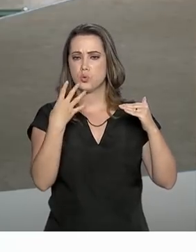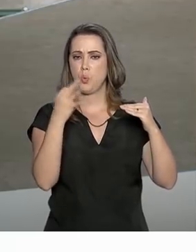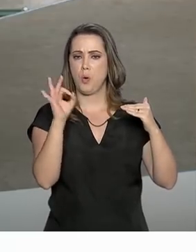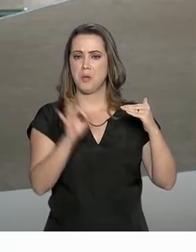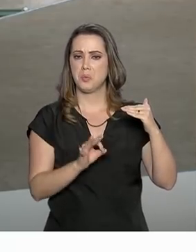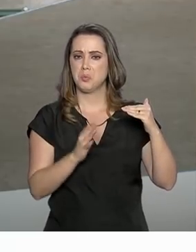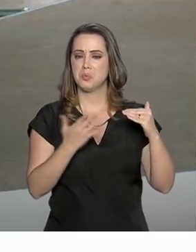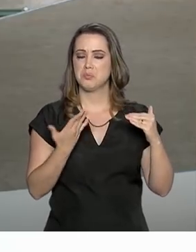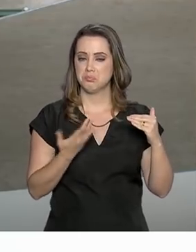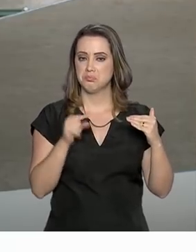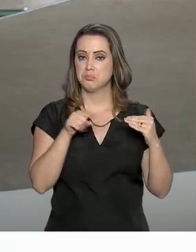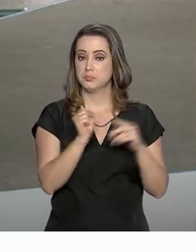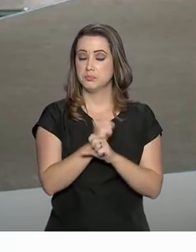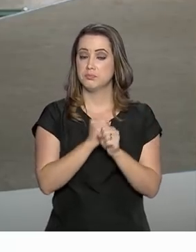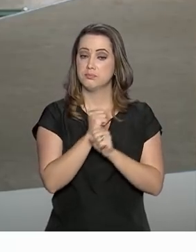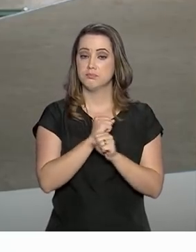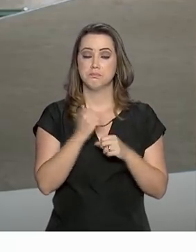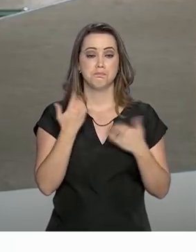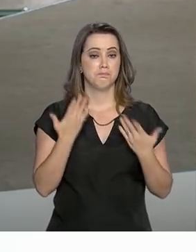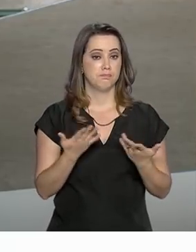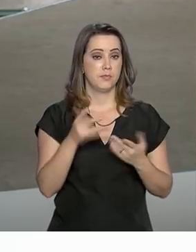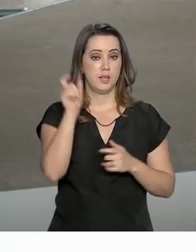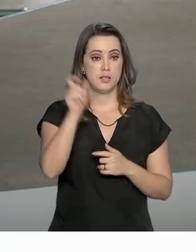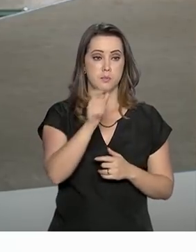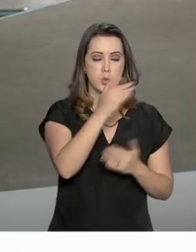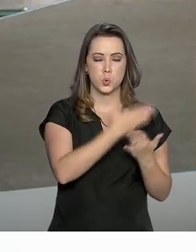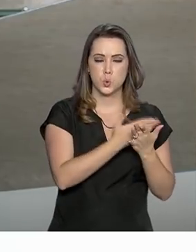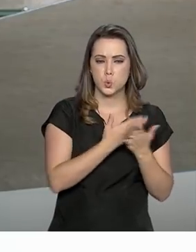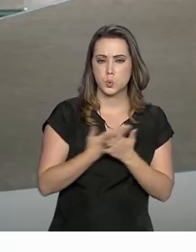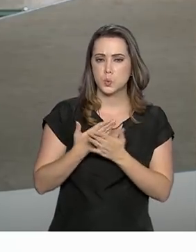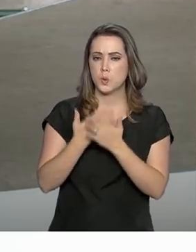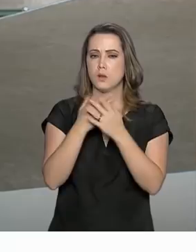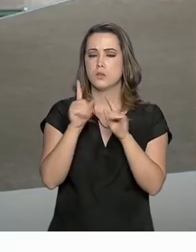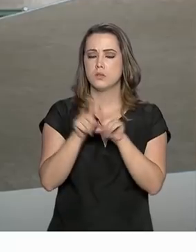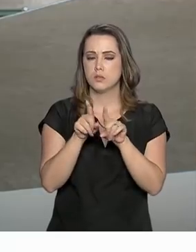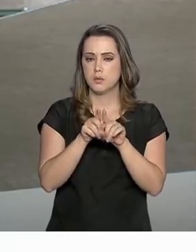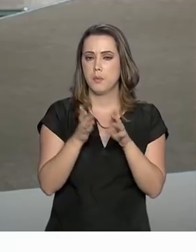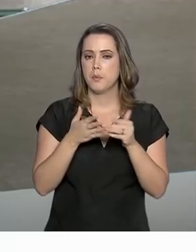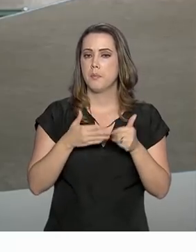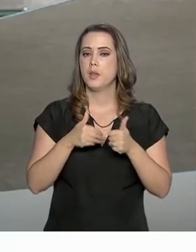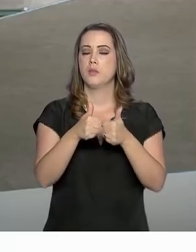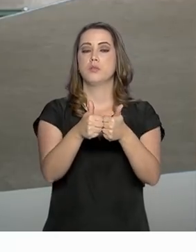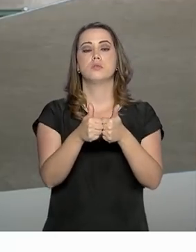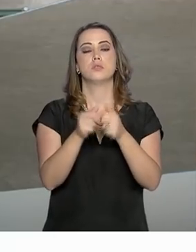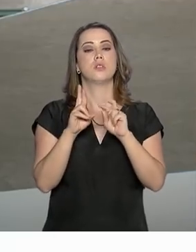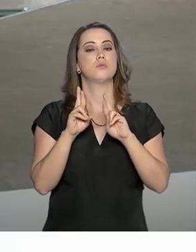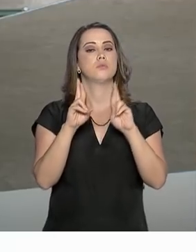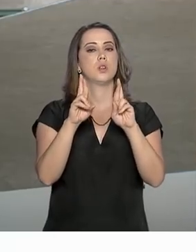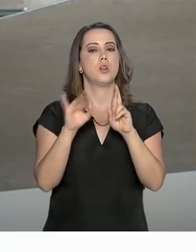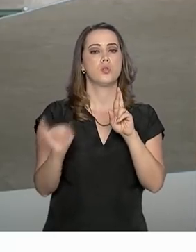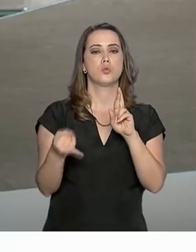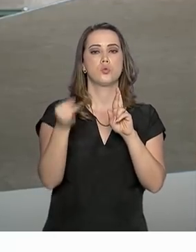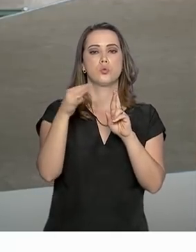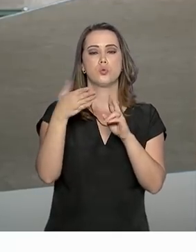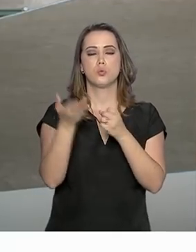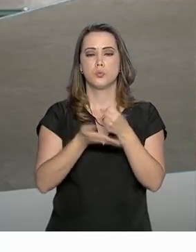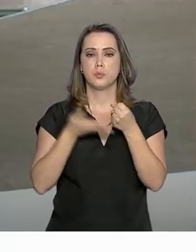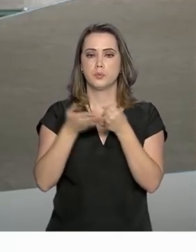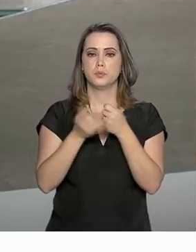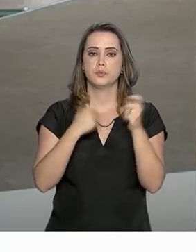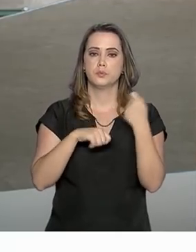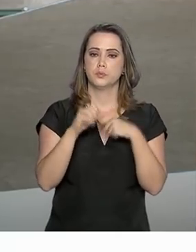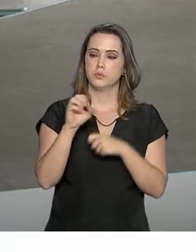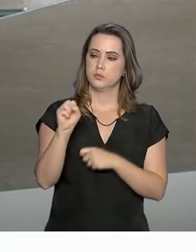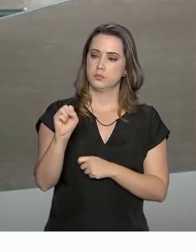4% neste ano. Os analistas do mercado também melhoraram a estimativa para os juros básicos da economia,